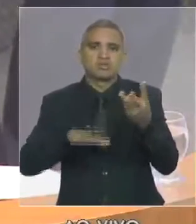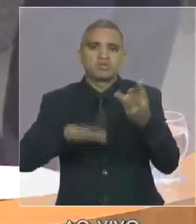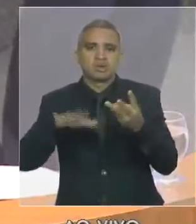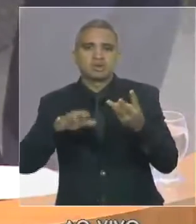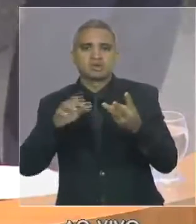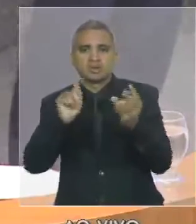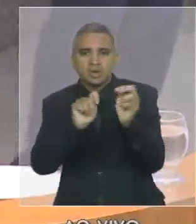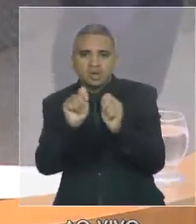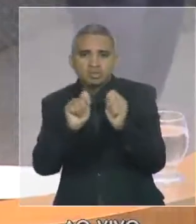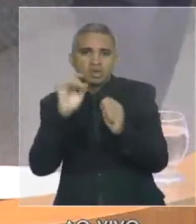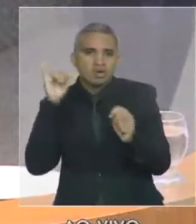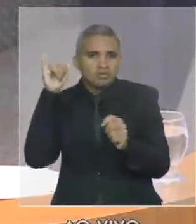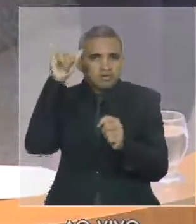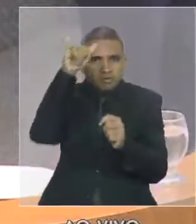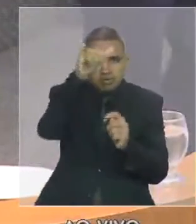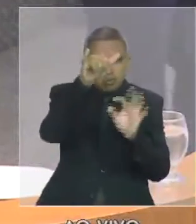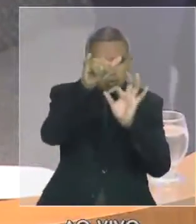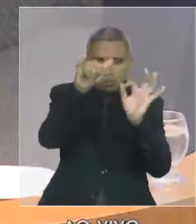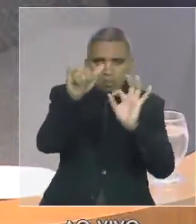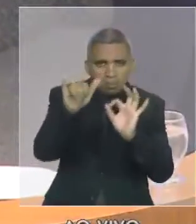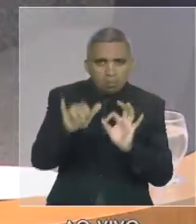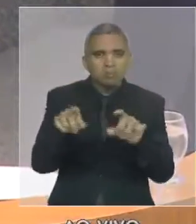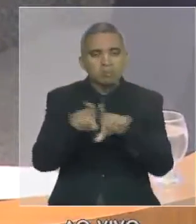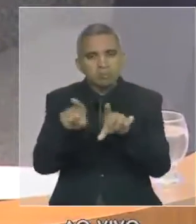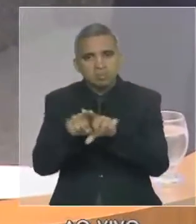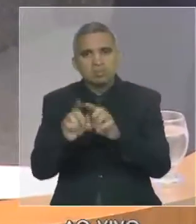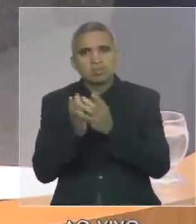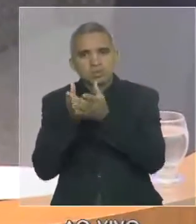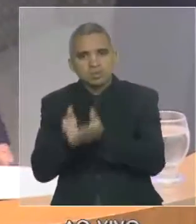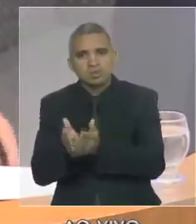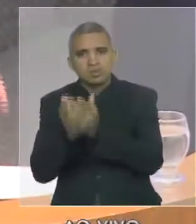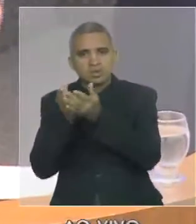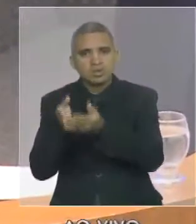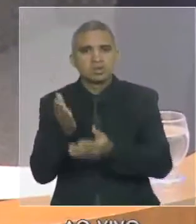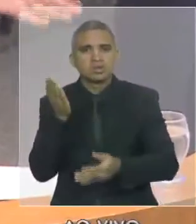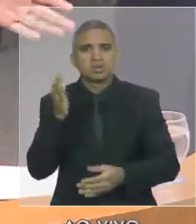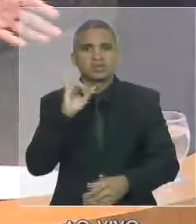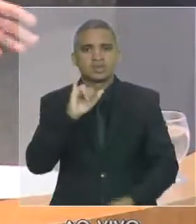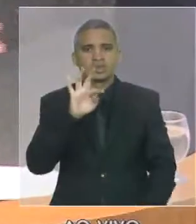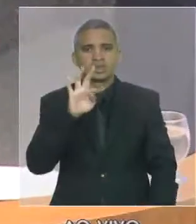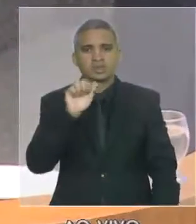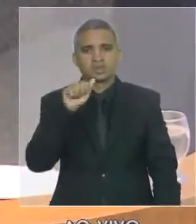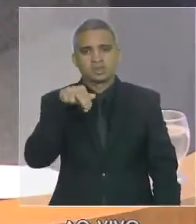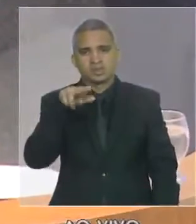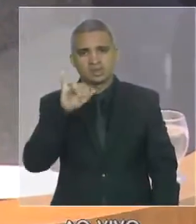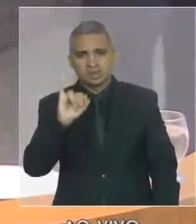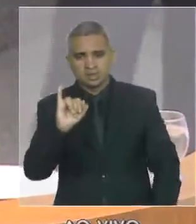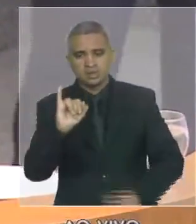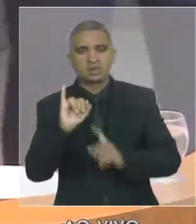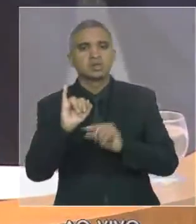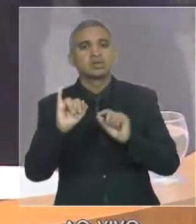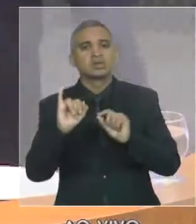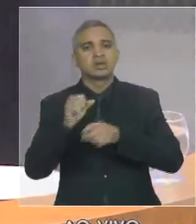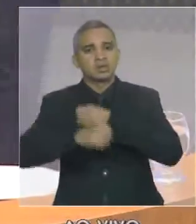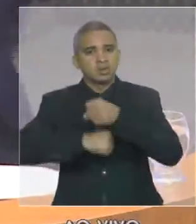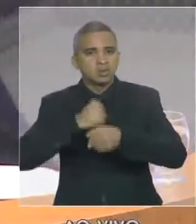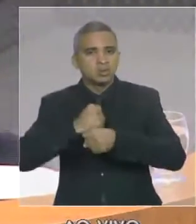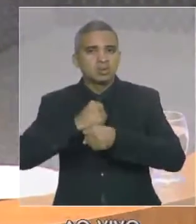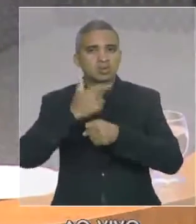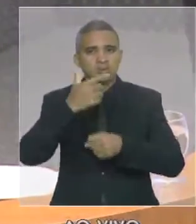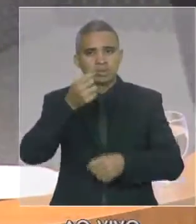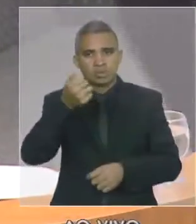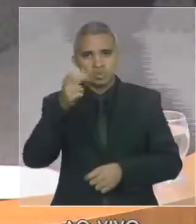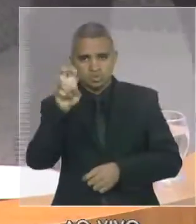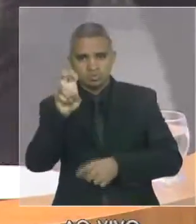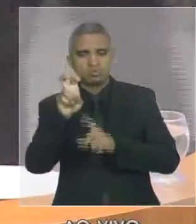economias no Porto do Itaqui, fizeram com que nós pudéssemos atravessar o ano de 2015, mantendo a